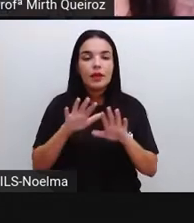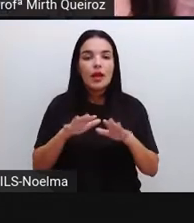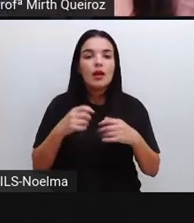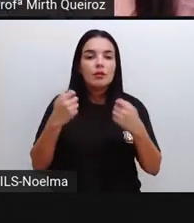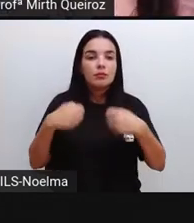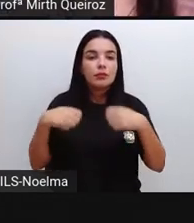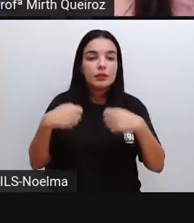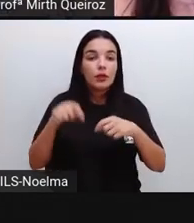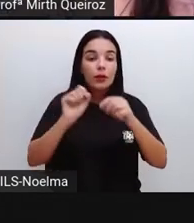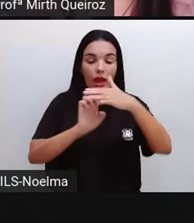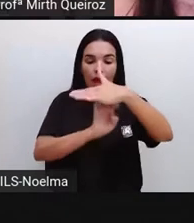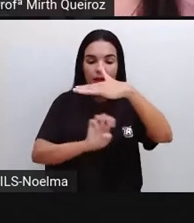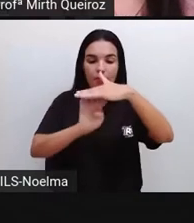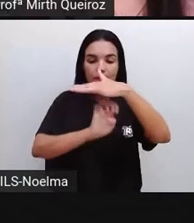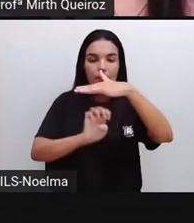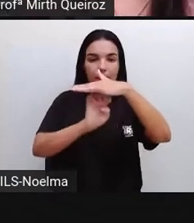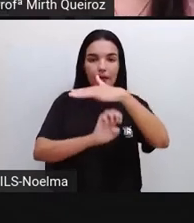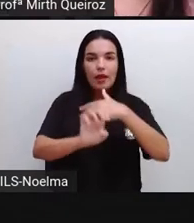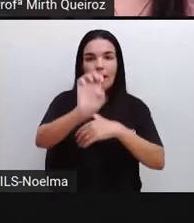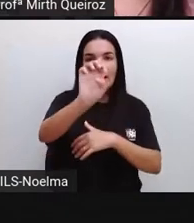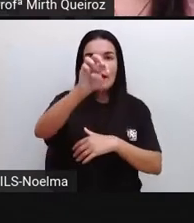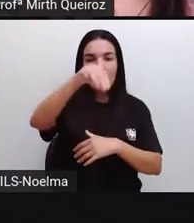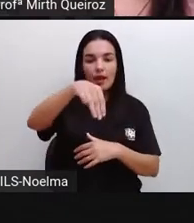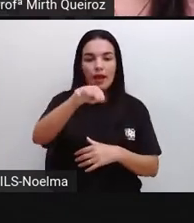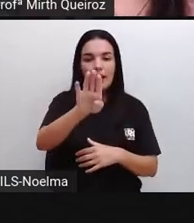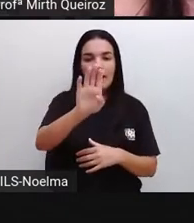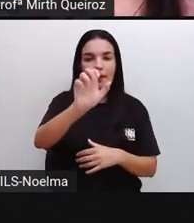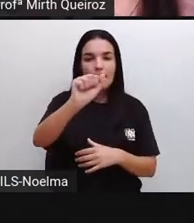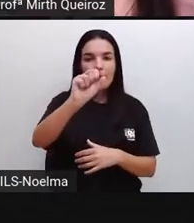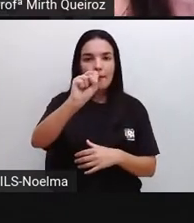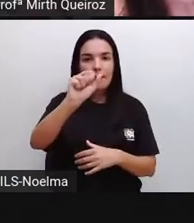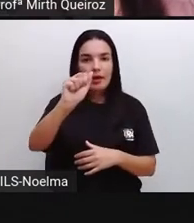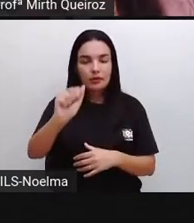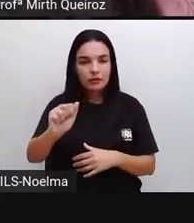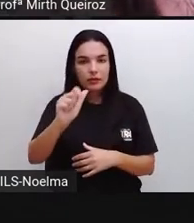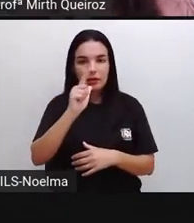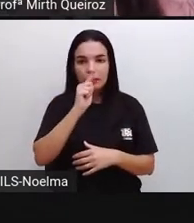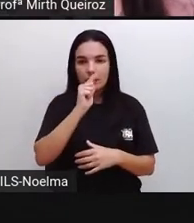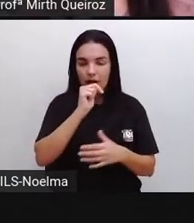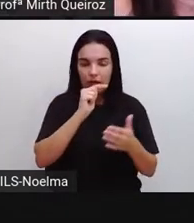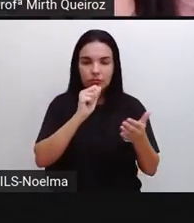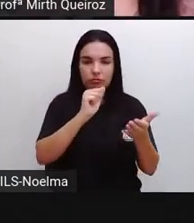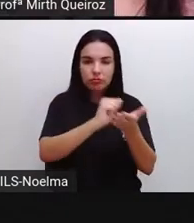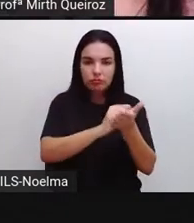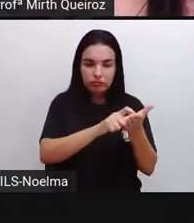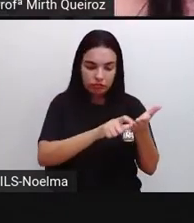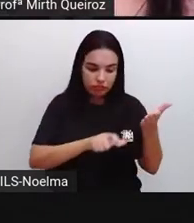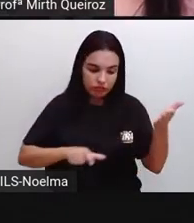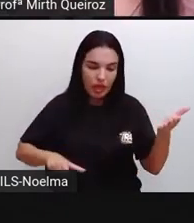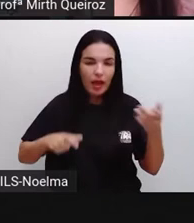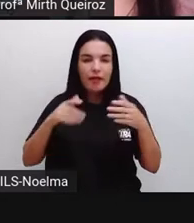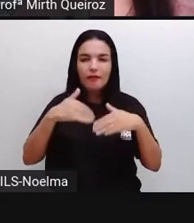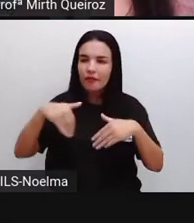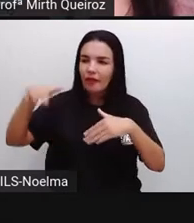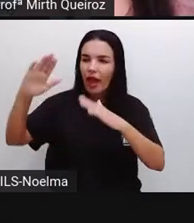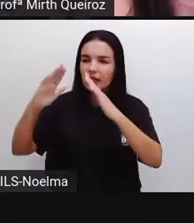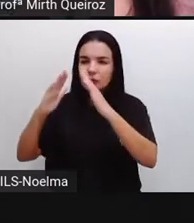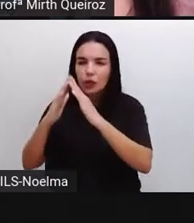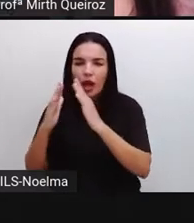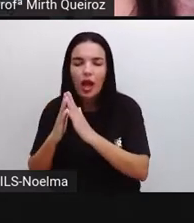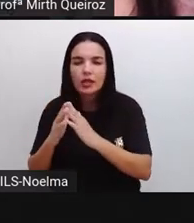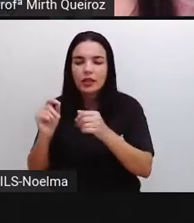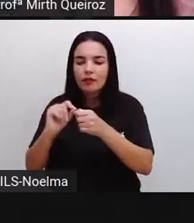água, que é a Embasa, ela vai até a residência, né? Para poder instalar ali o hidrômetro, né? E permitir ali